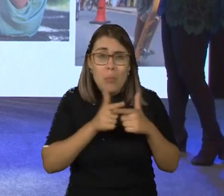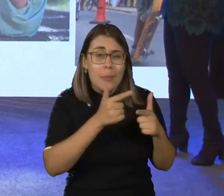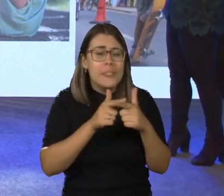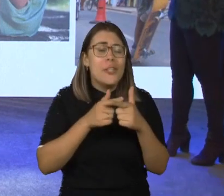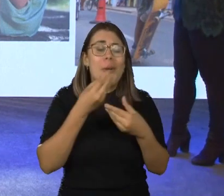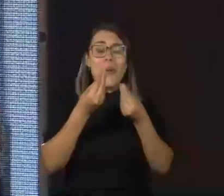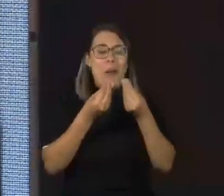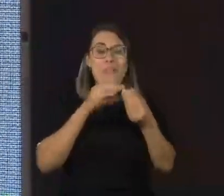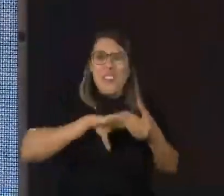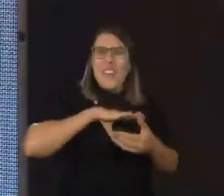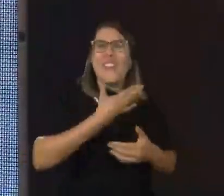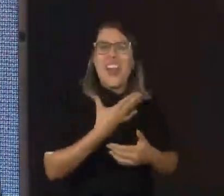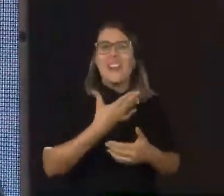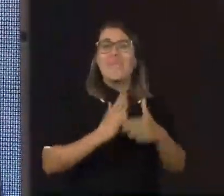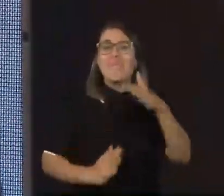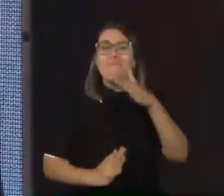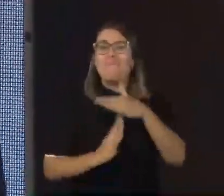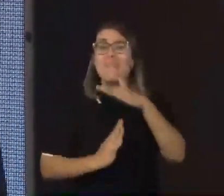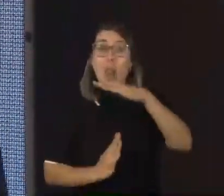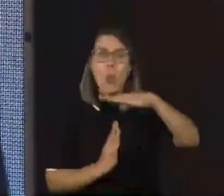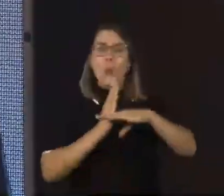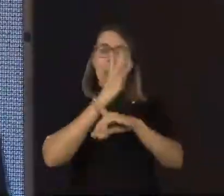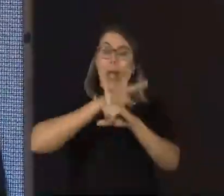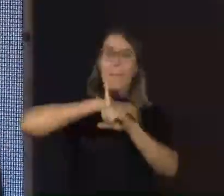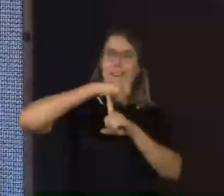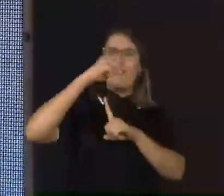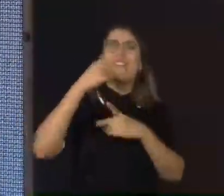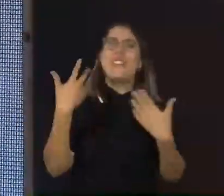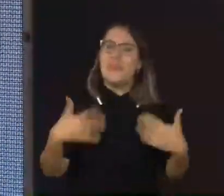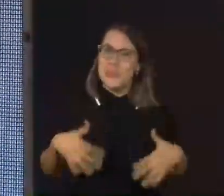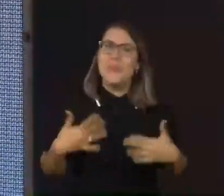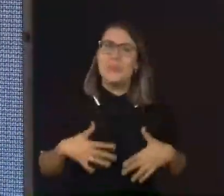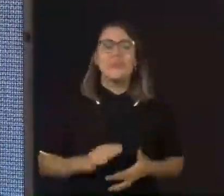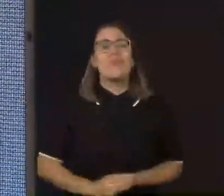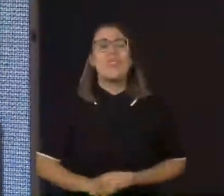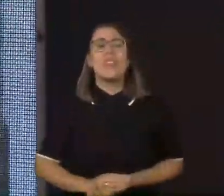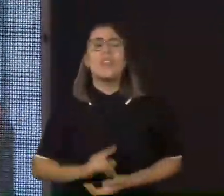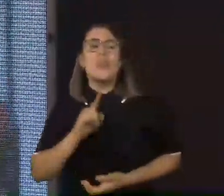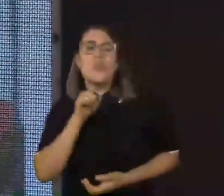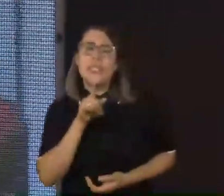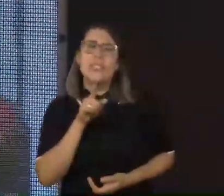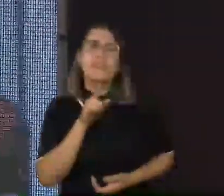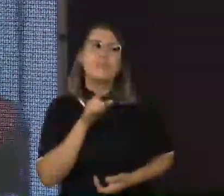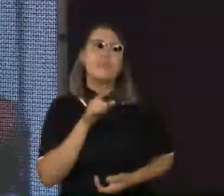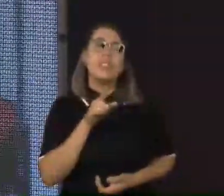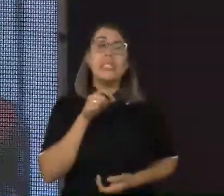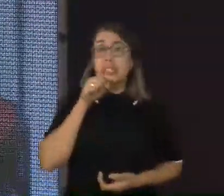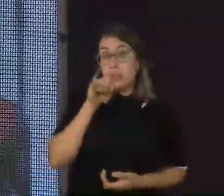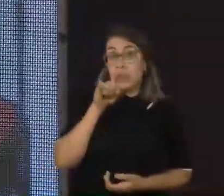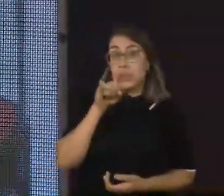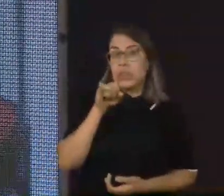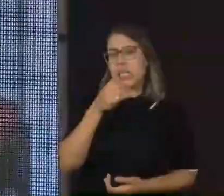essa resiliência, a construção dela é muito importante. É o famoso quando você... Ah, se você